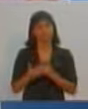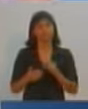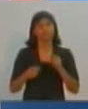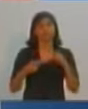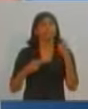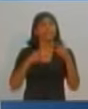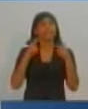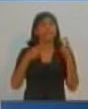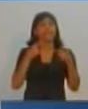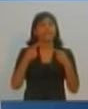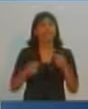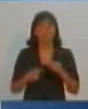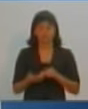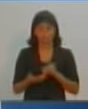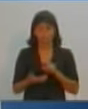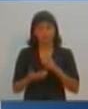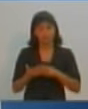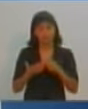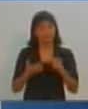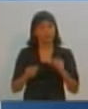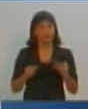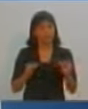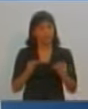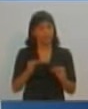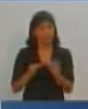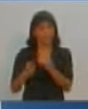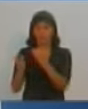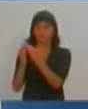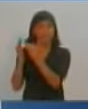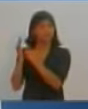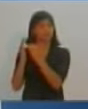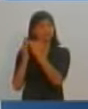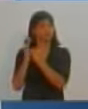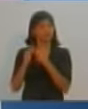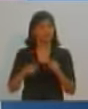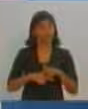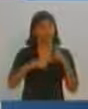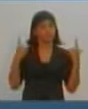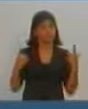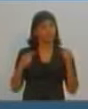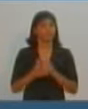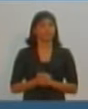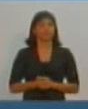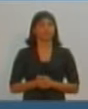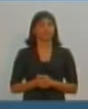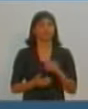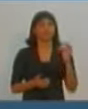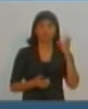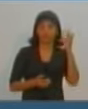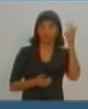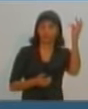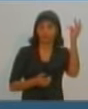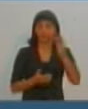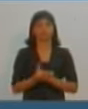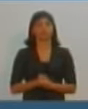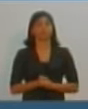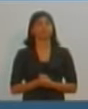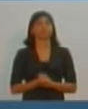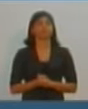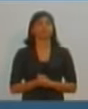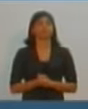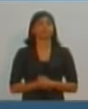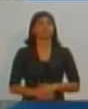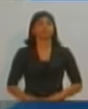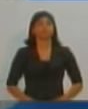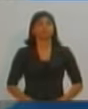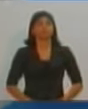É isso que a população espera. É isso que a população precisa. E é pra isso que hoje estou aqui. Muito obrigado. Ok, candidato. Donizete, 30 segundos pra